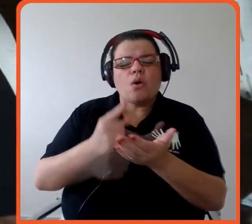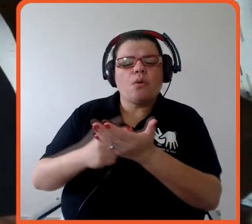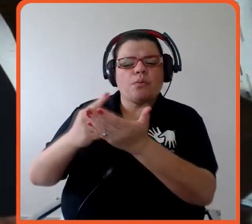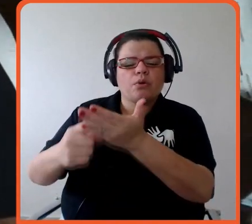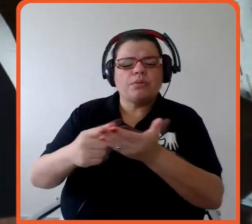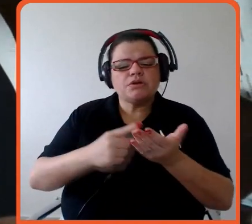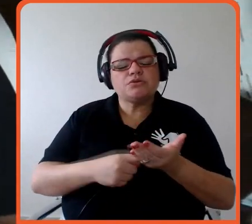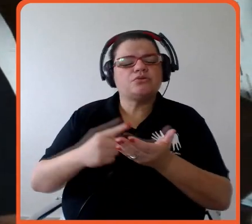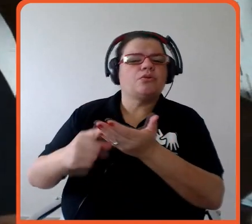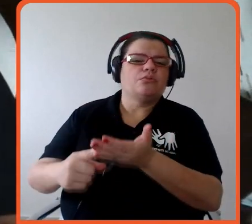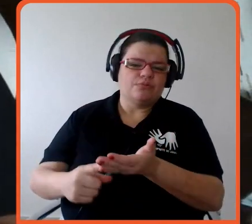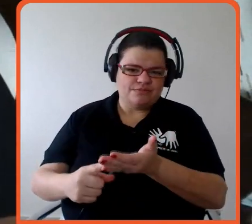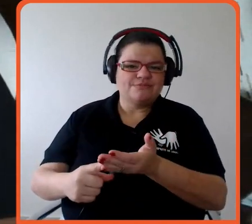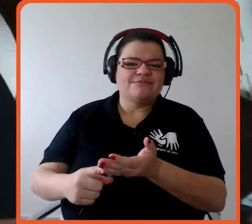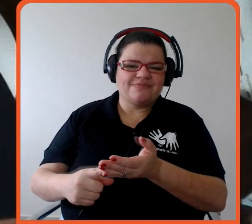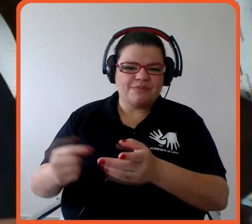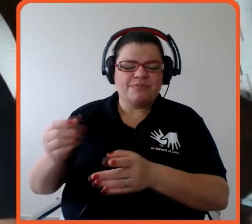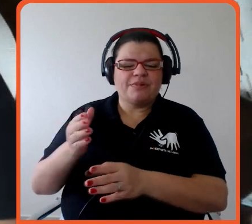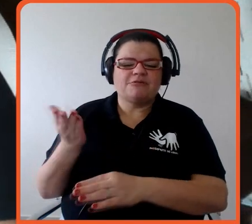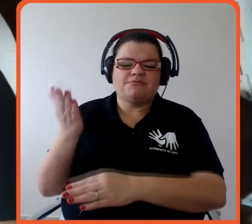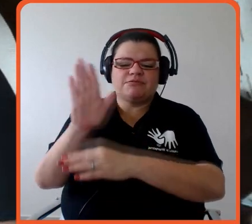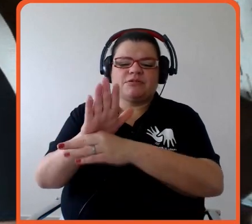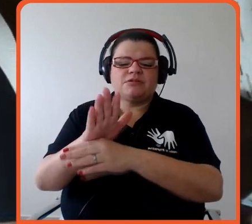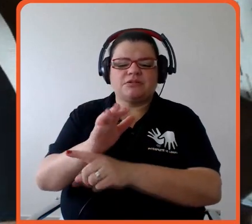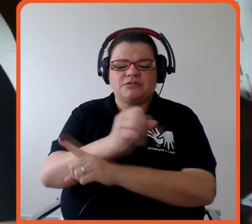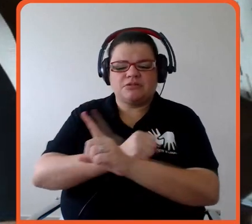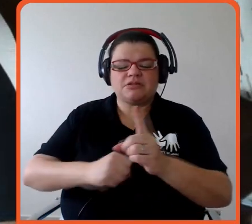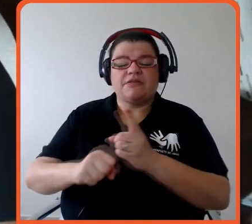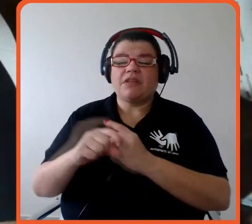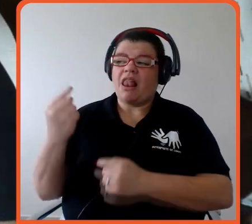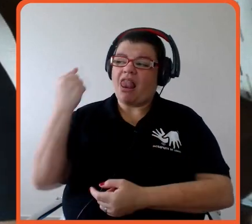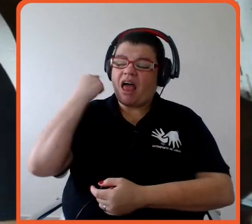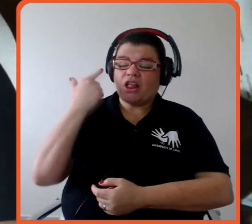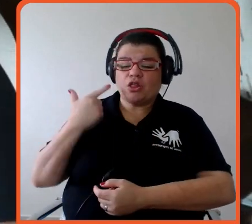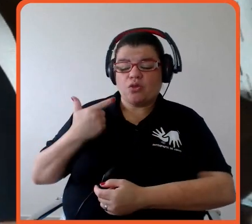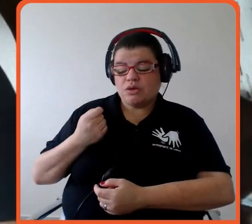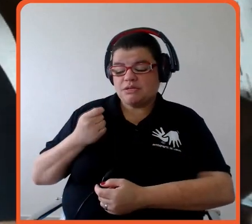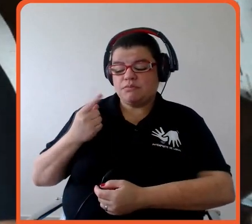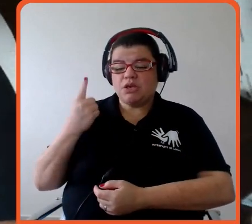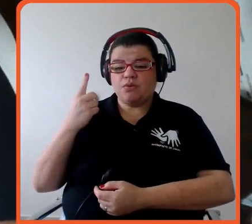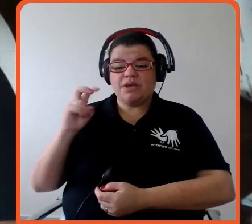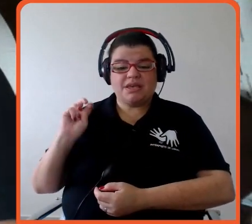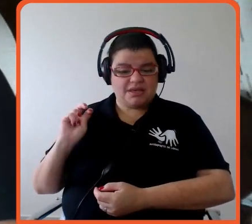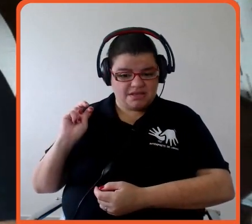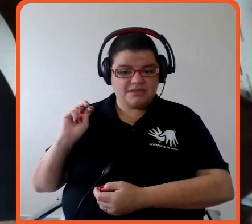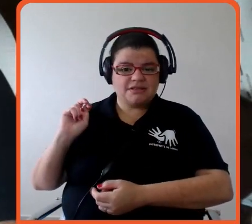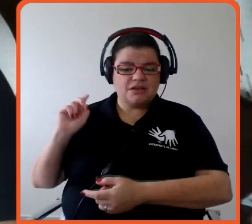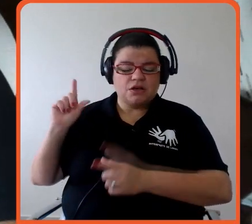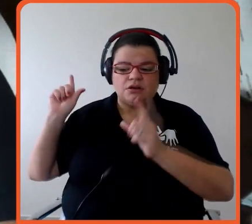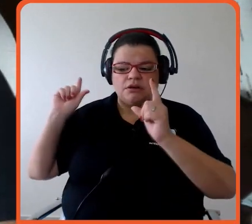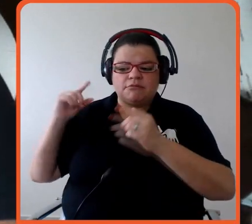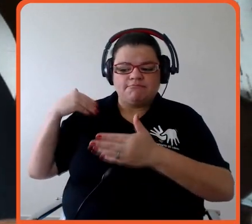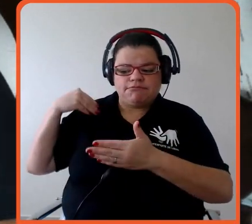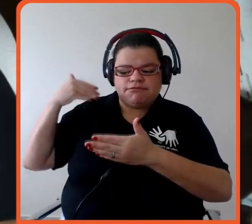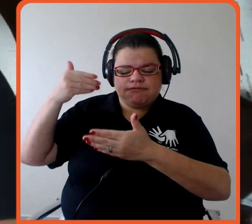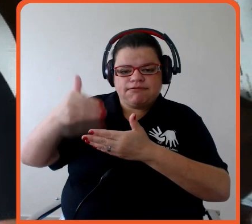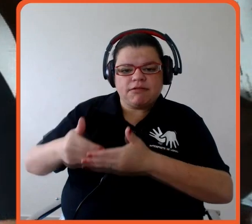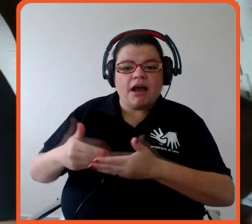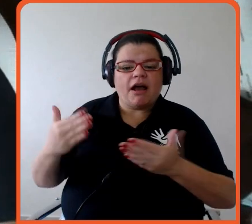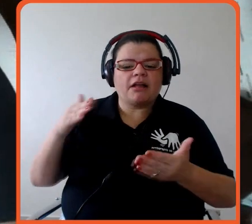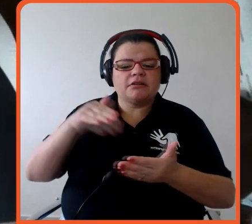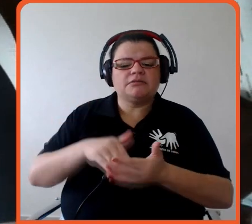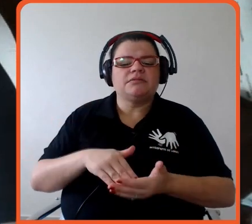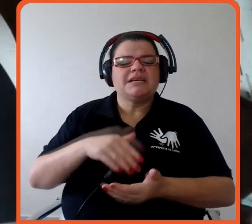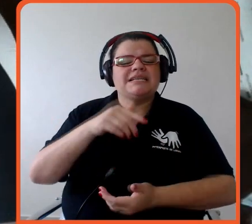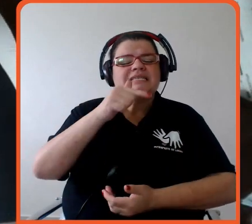do primeiro plano nosso 2015, de lá para cá a gente reduziu em 75% a emissão de CO2, 40